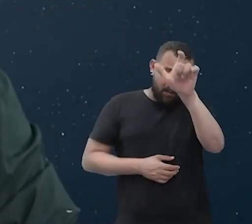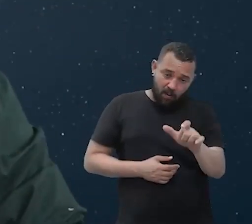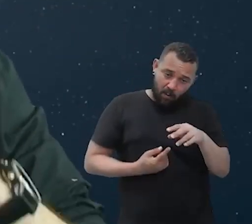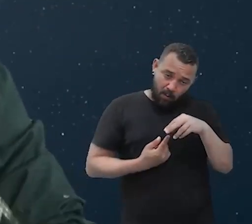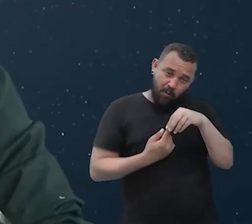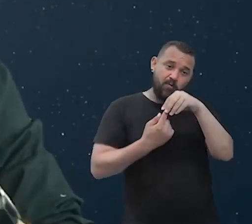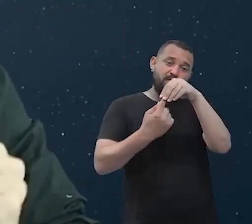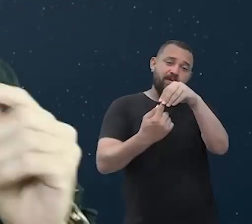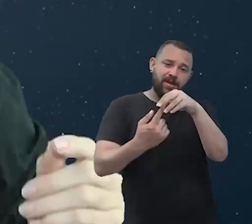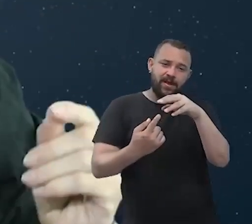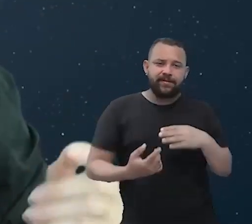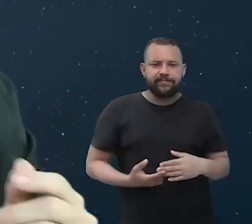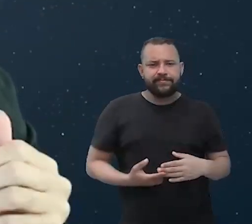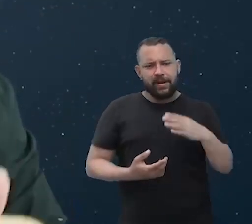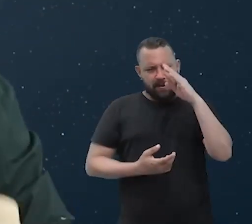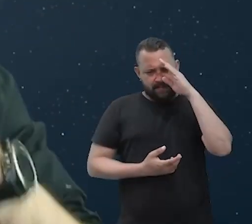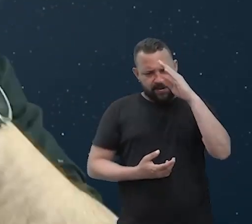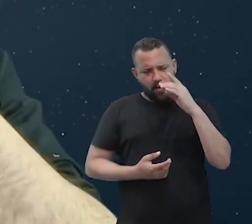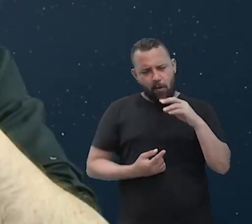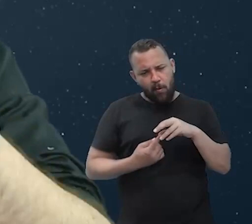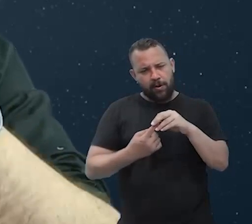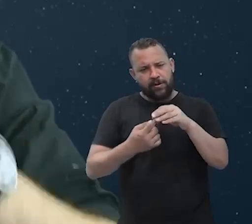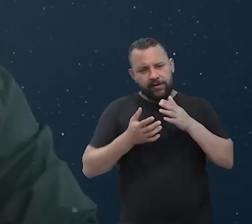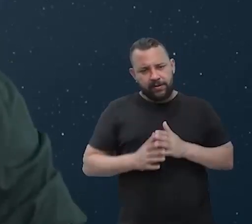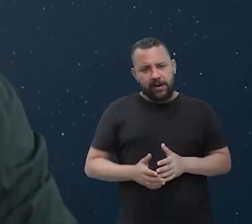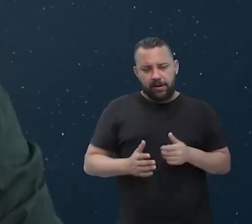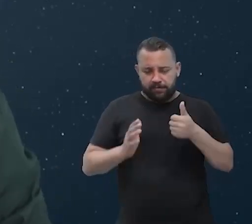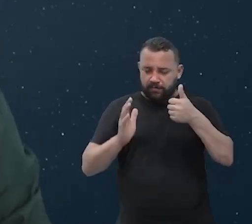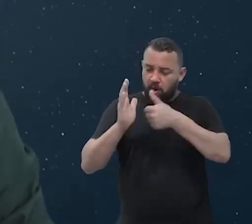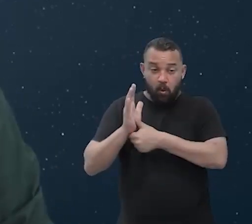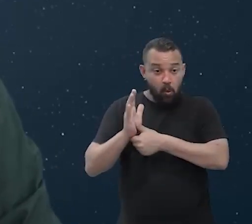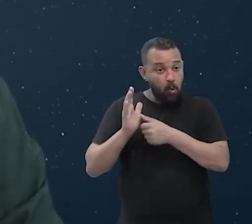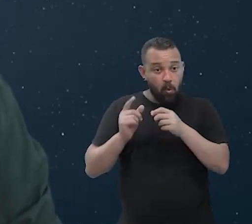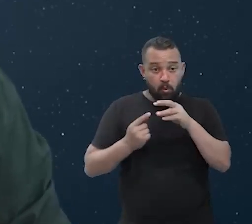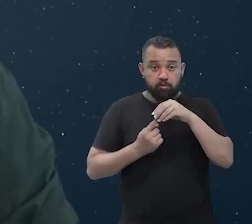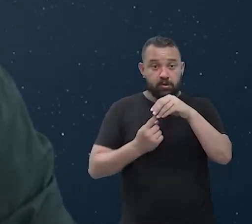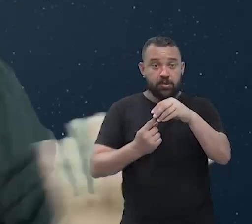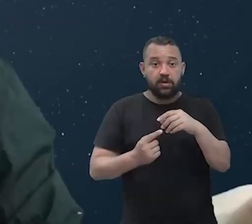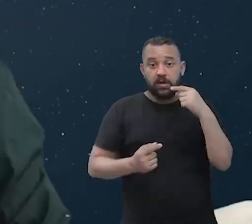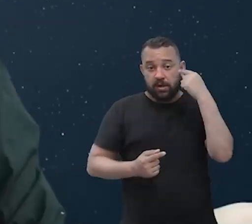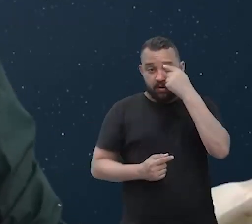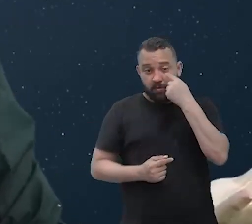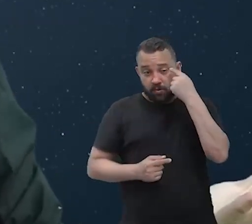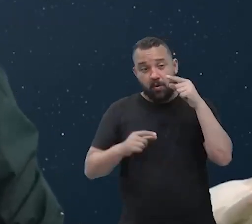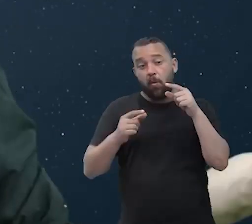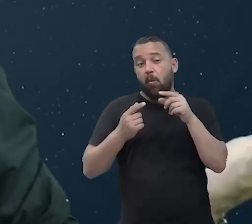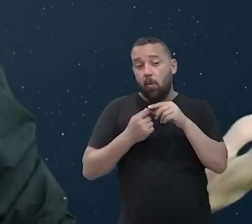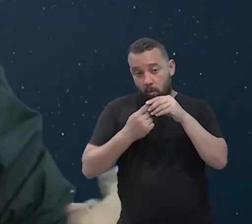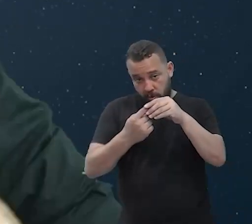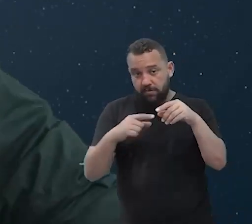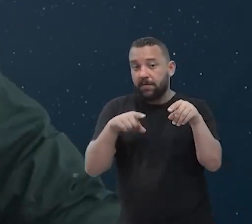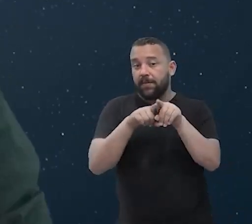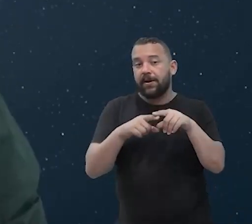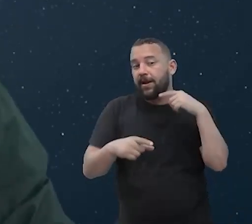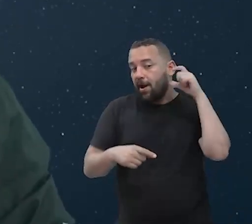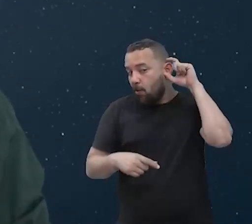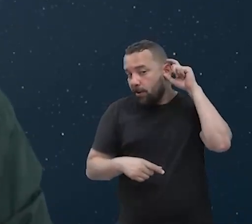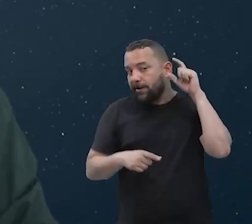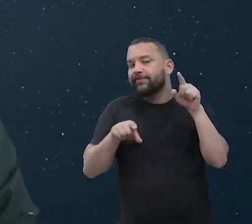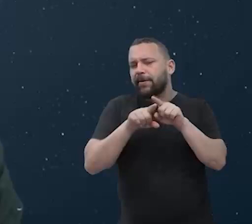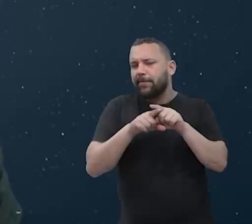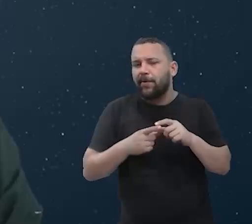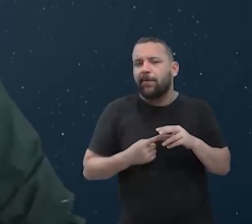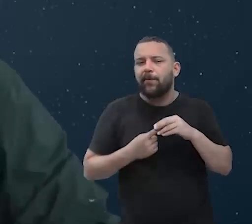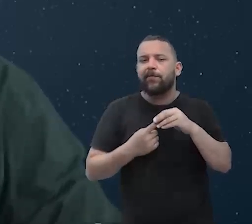você é uma única pessoa do mundo que tem a sua impressão digital, a sua íris e a sua orelha. Olha pra aí que maravilha.